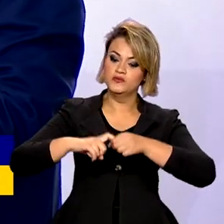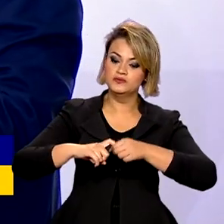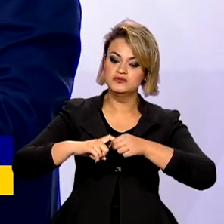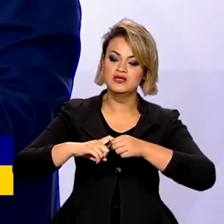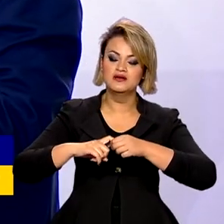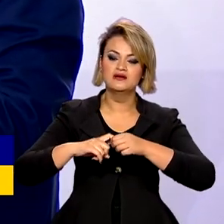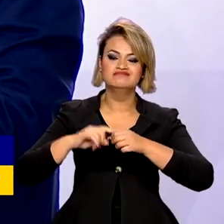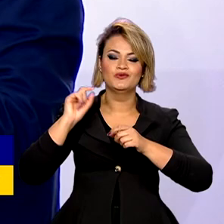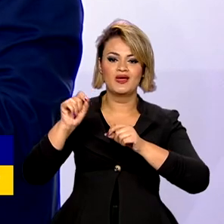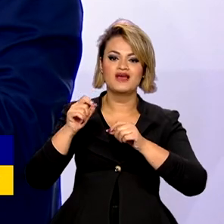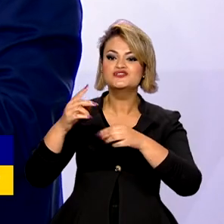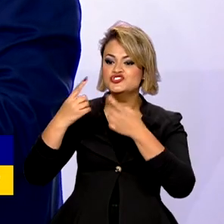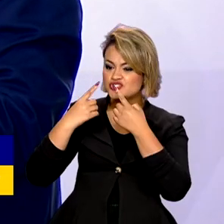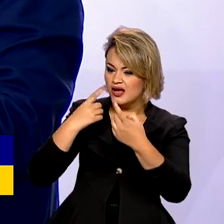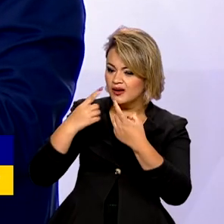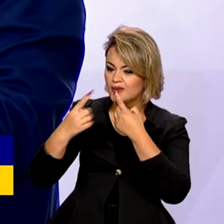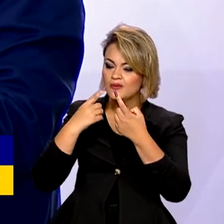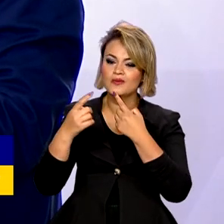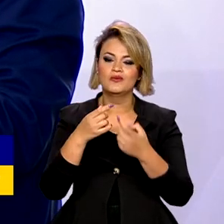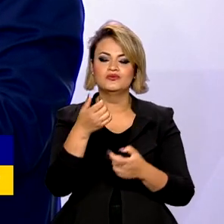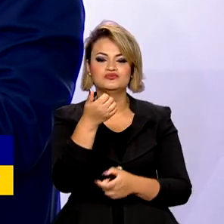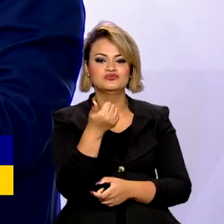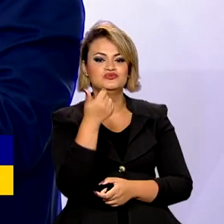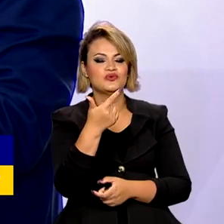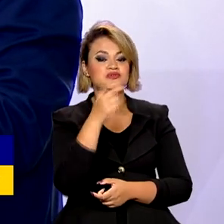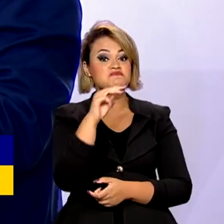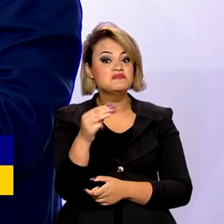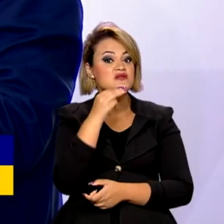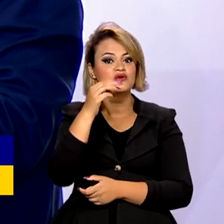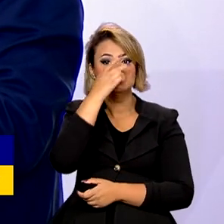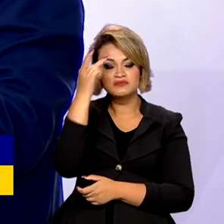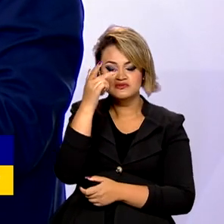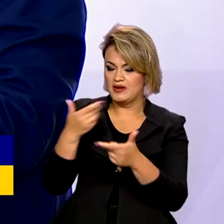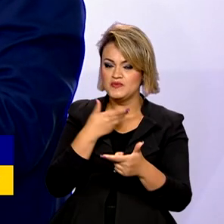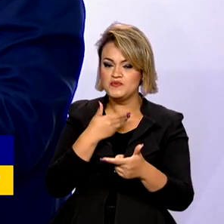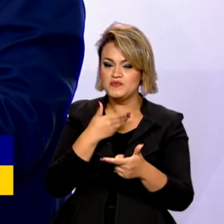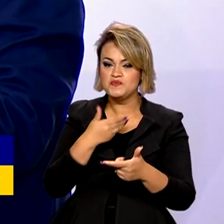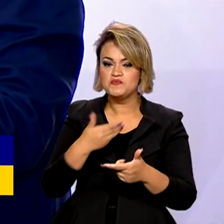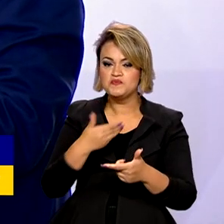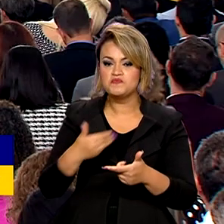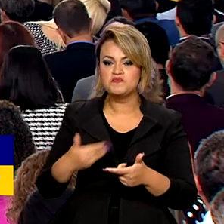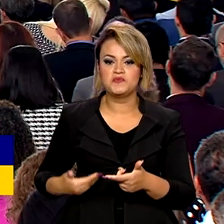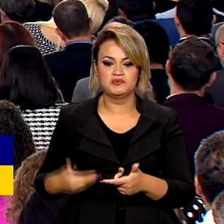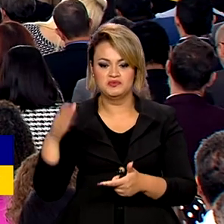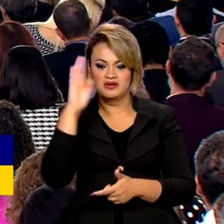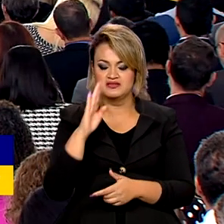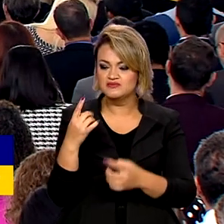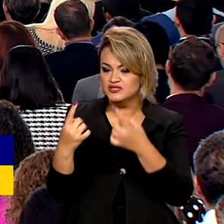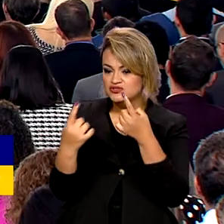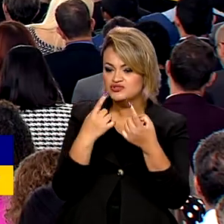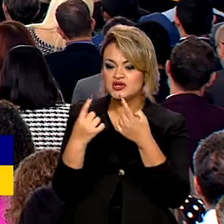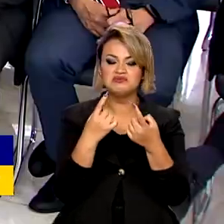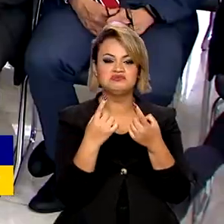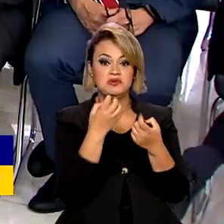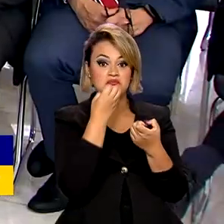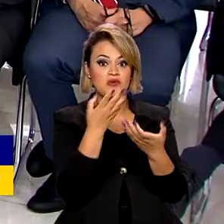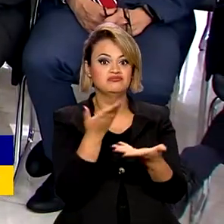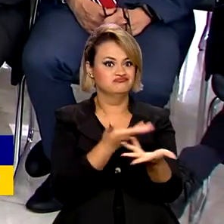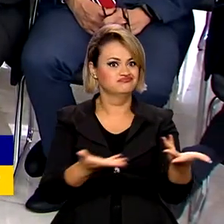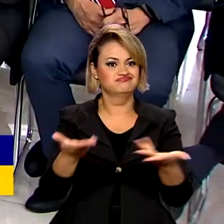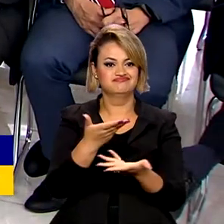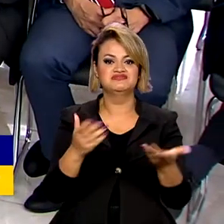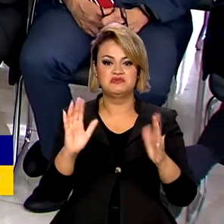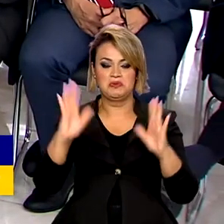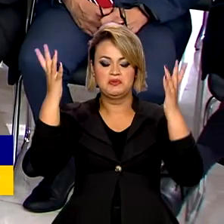do diálogo com os 12 milhões de servidores públicos brasileiros. tem que ser celebrado. É o